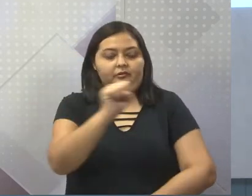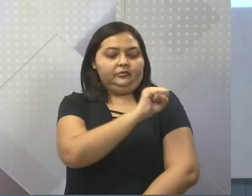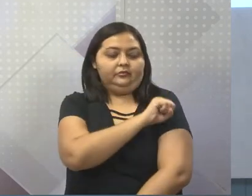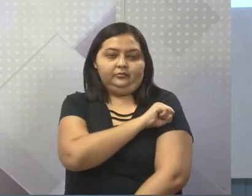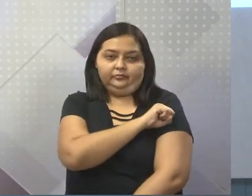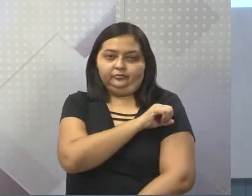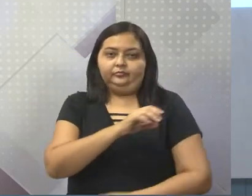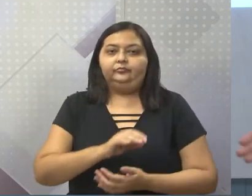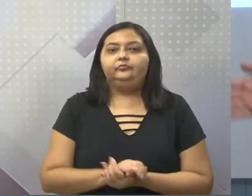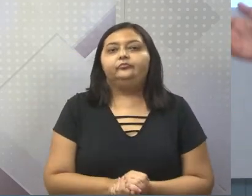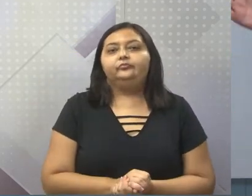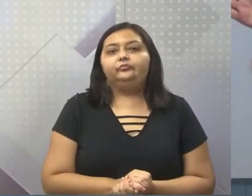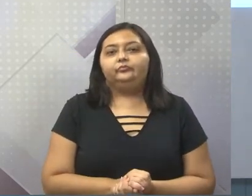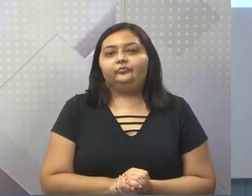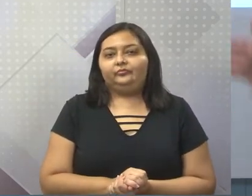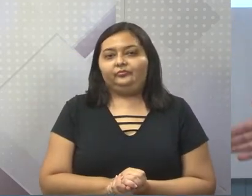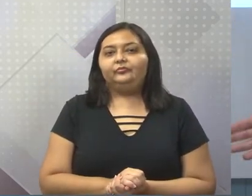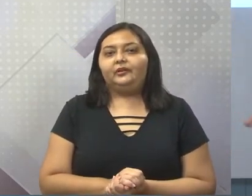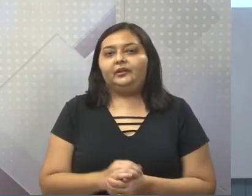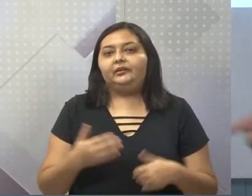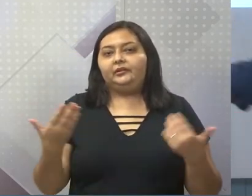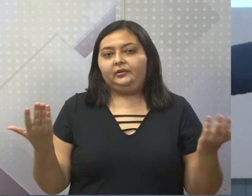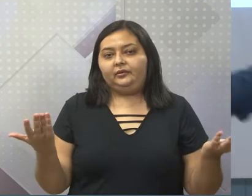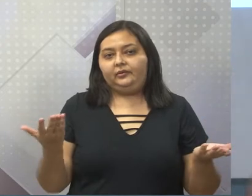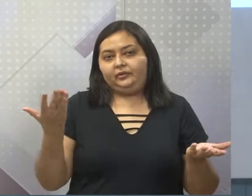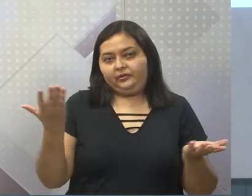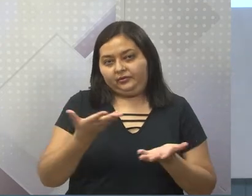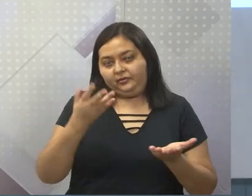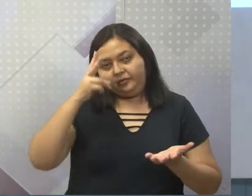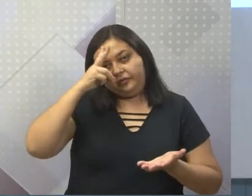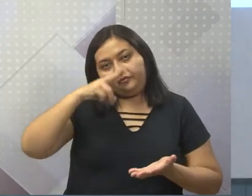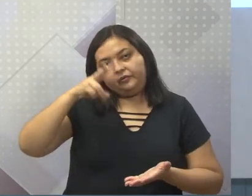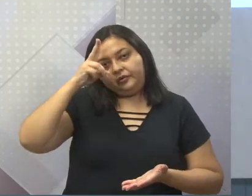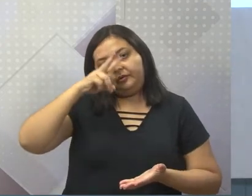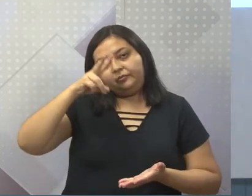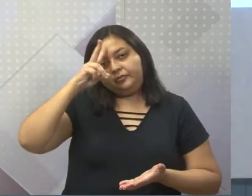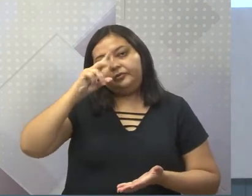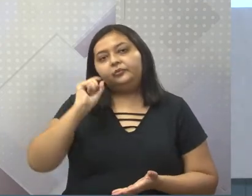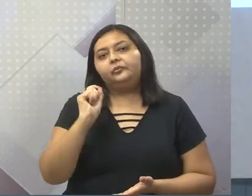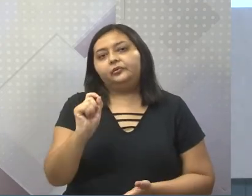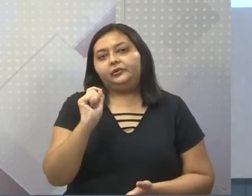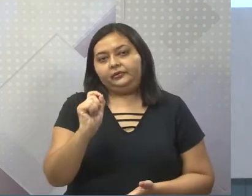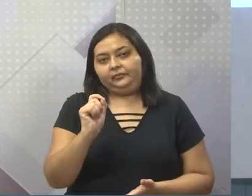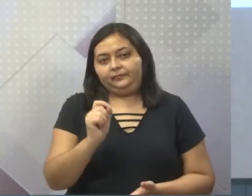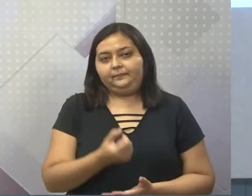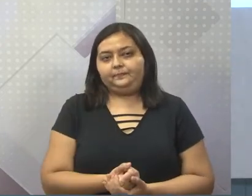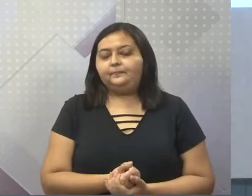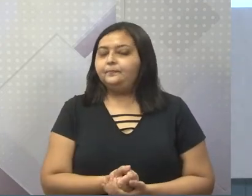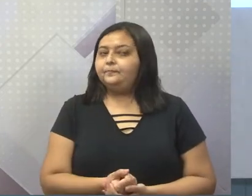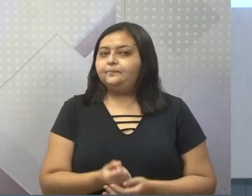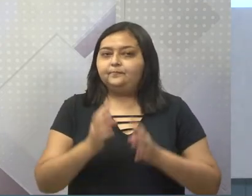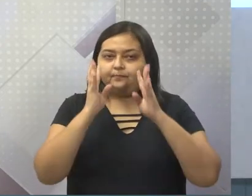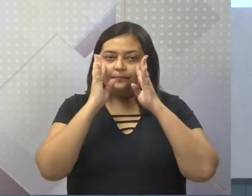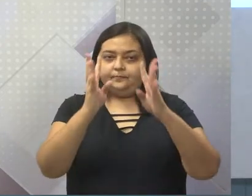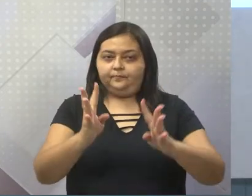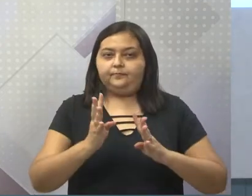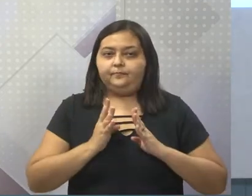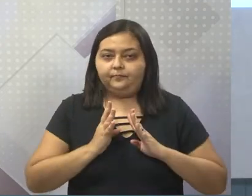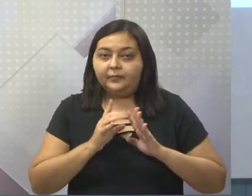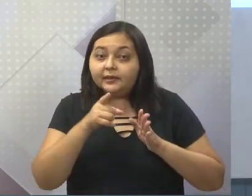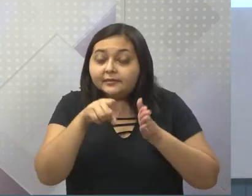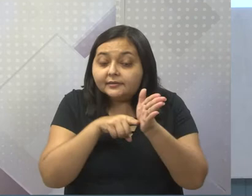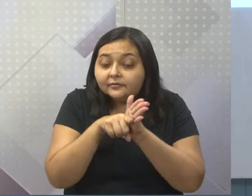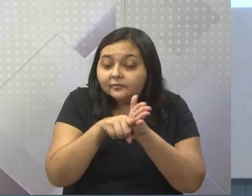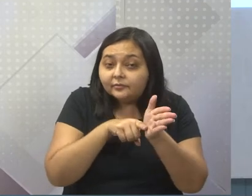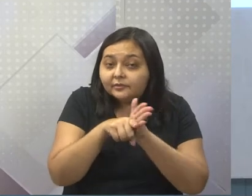ano. Então, eu vou lembrando para vocês o seguinte, olha só, preste bem atenção. Se você quiser fazer uma